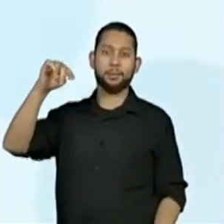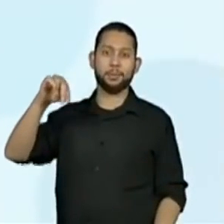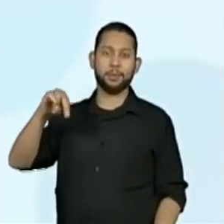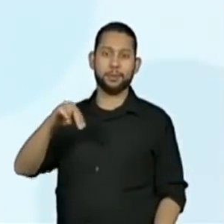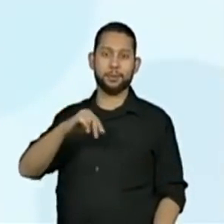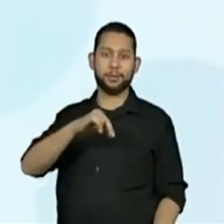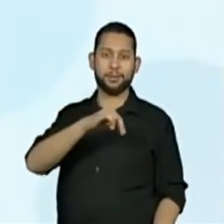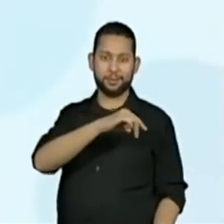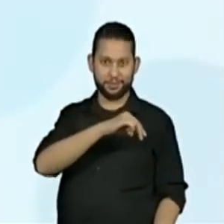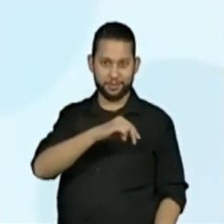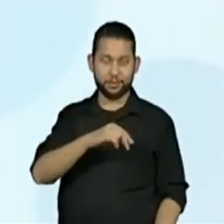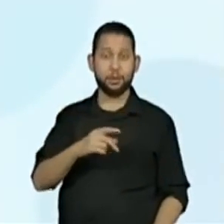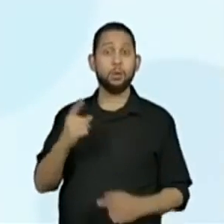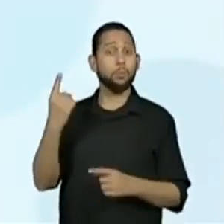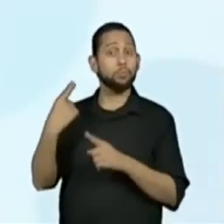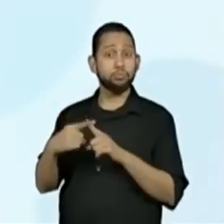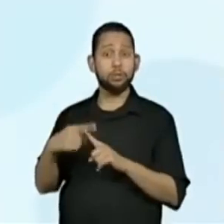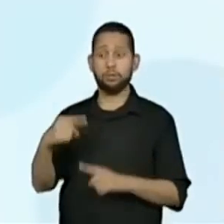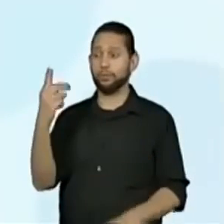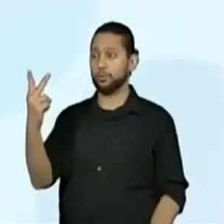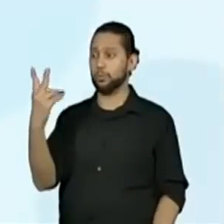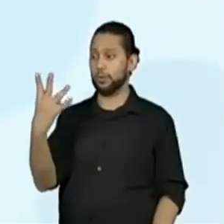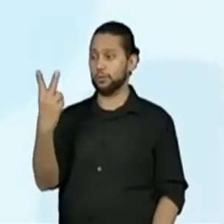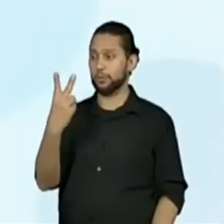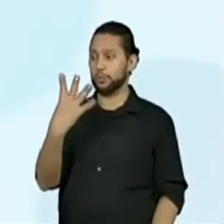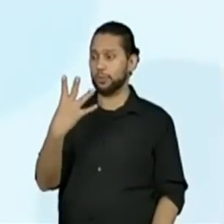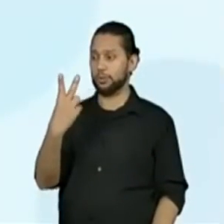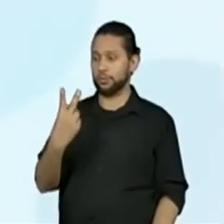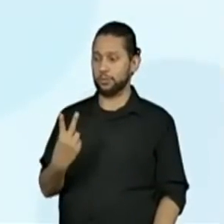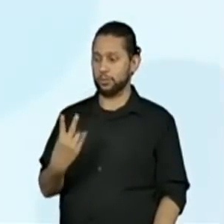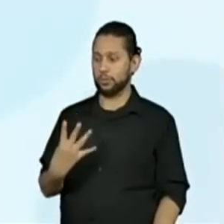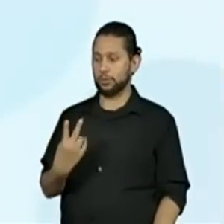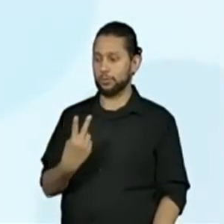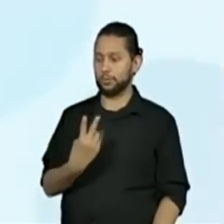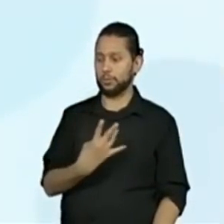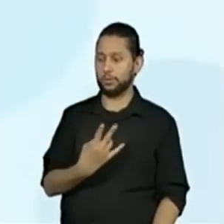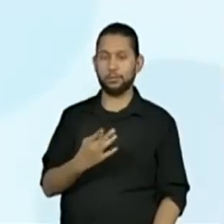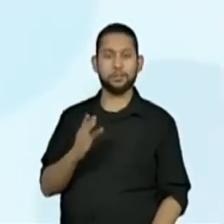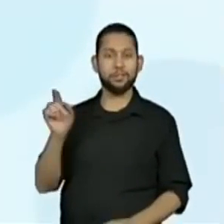Depois ela veio para a direita.